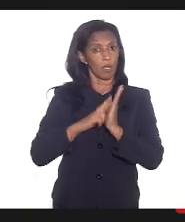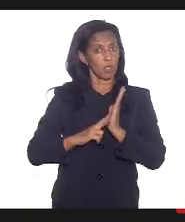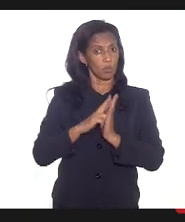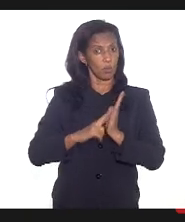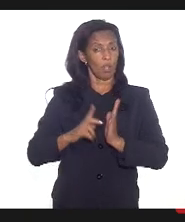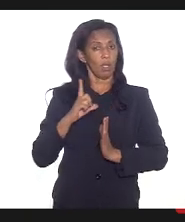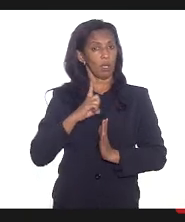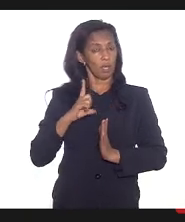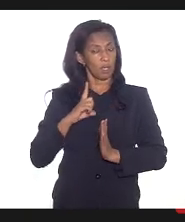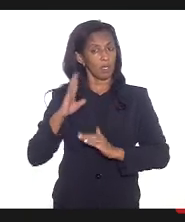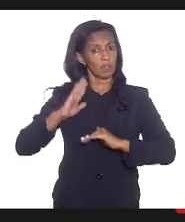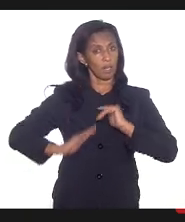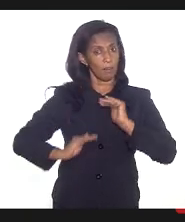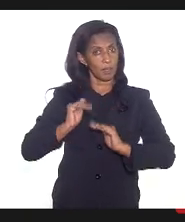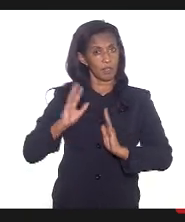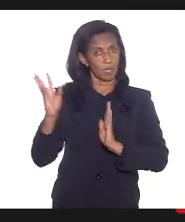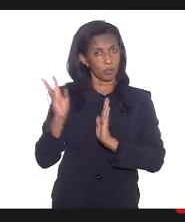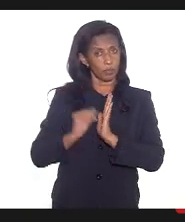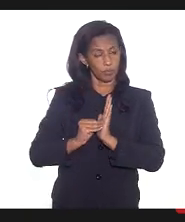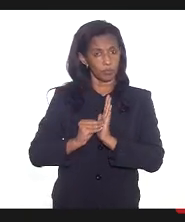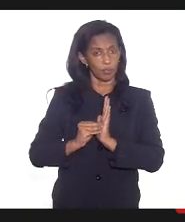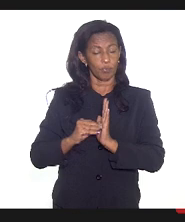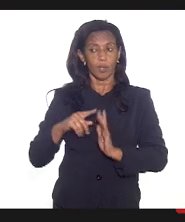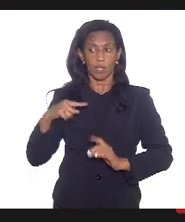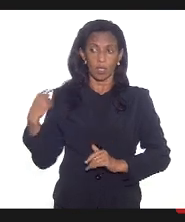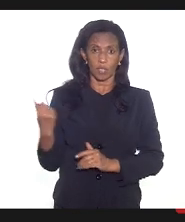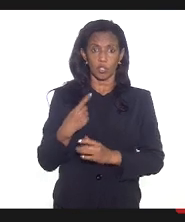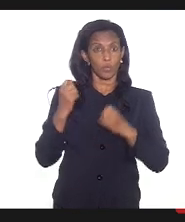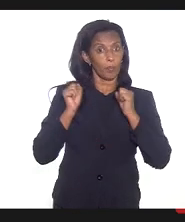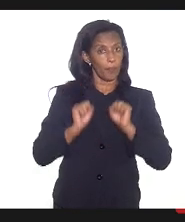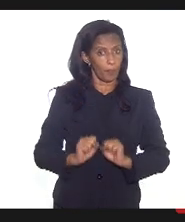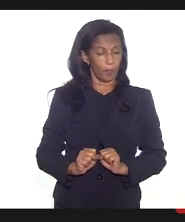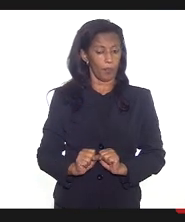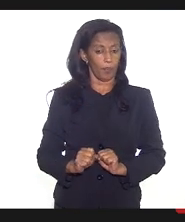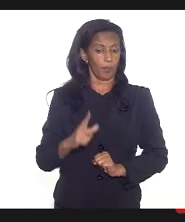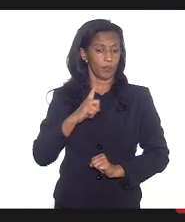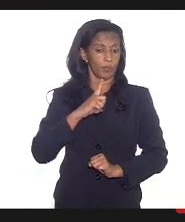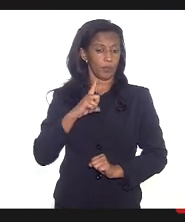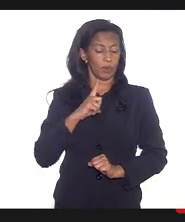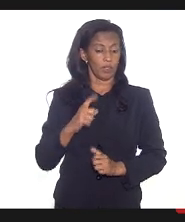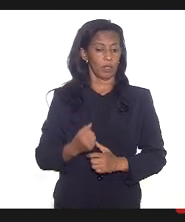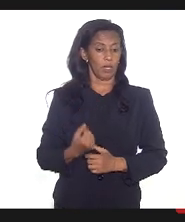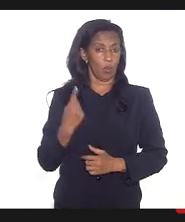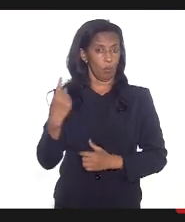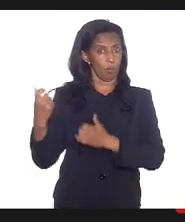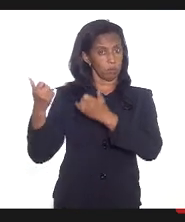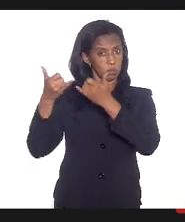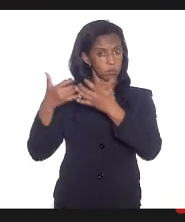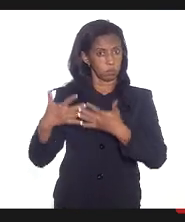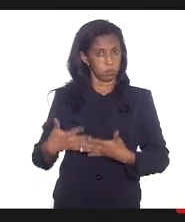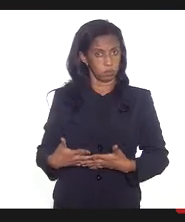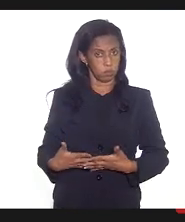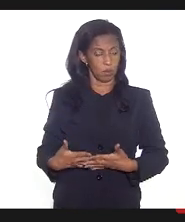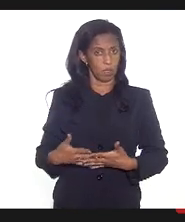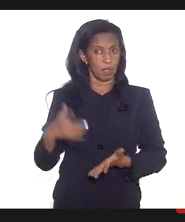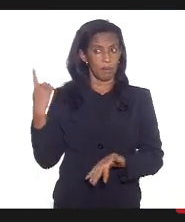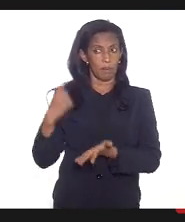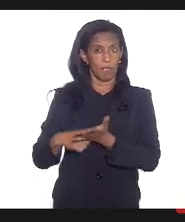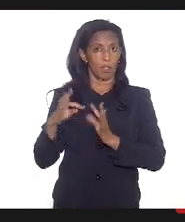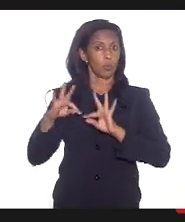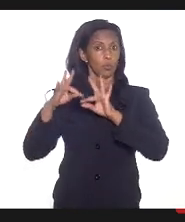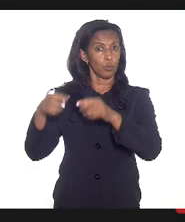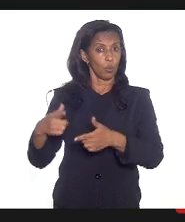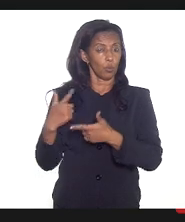que tem essa capacidade em que a gente possa ter uma definição que abarque a todas as